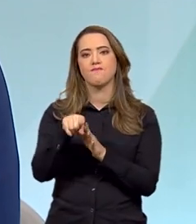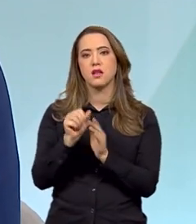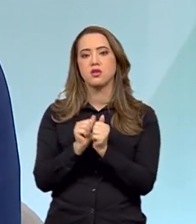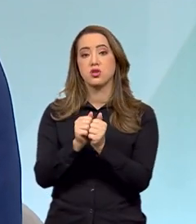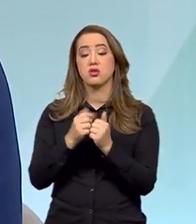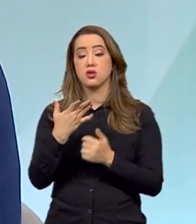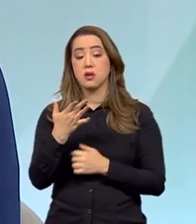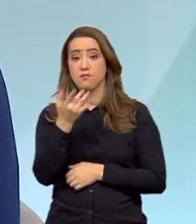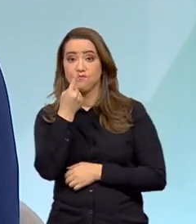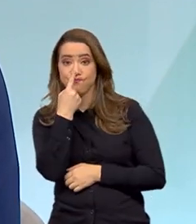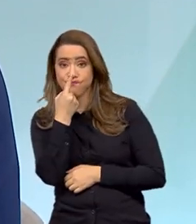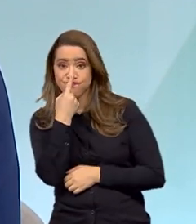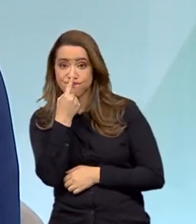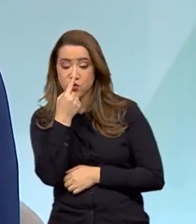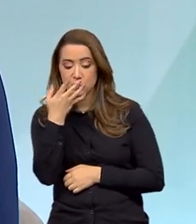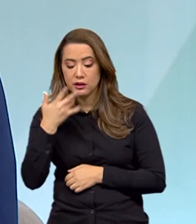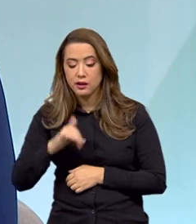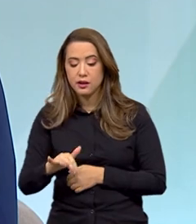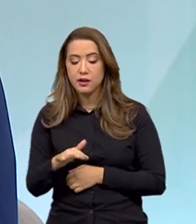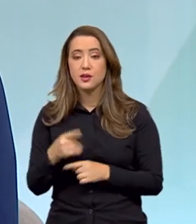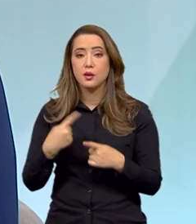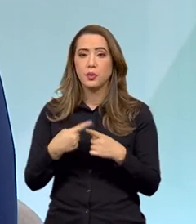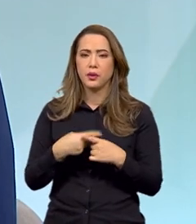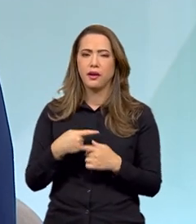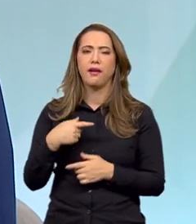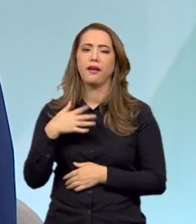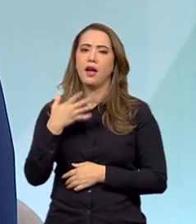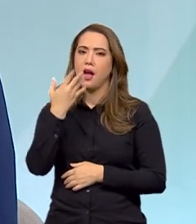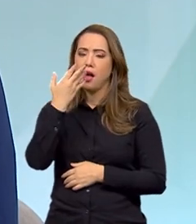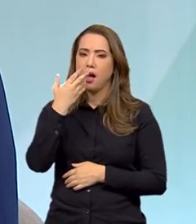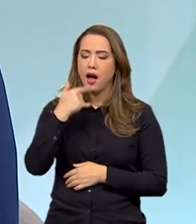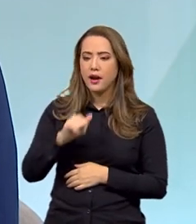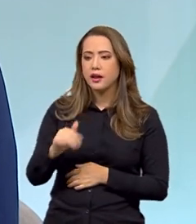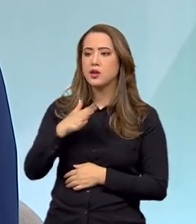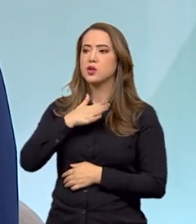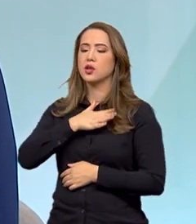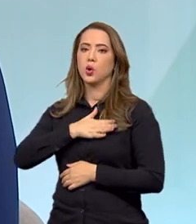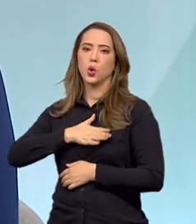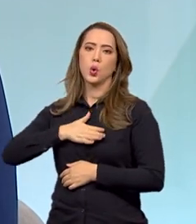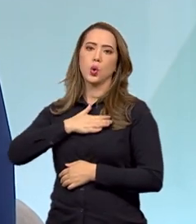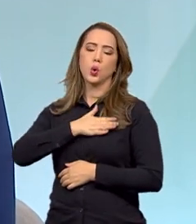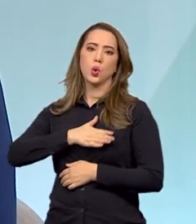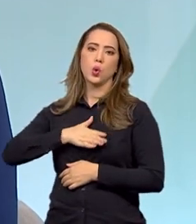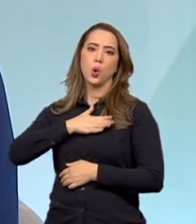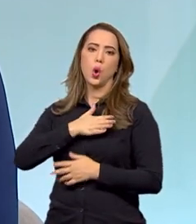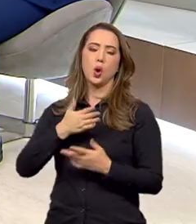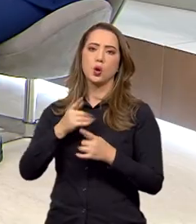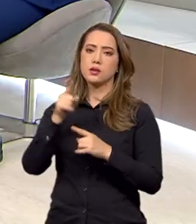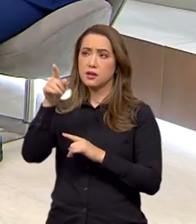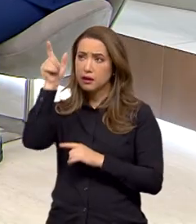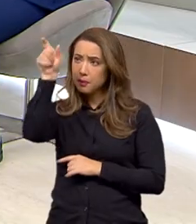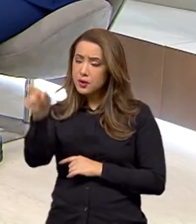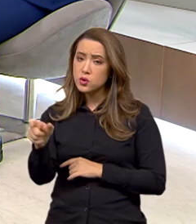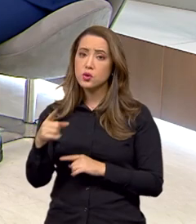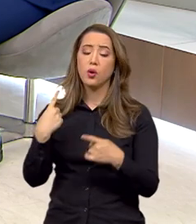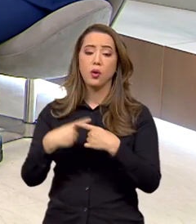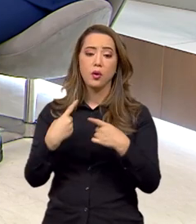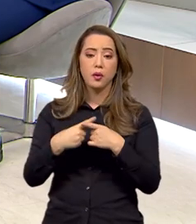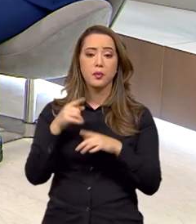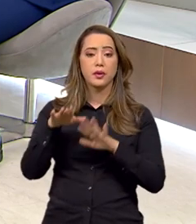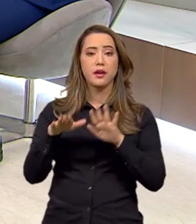Às vezes é uma pessoa que a criança gosta porque existe o abuso, que é por sedução, por indução, por